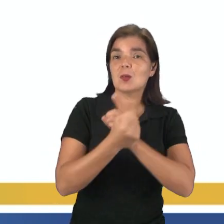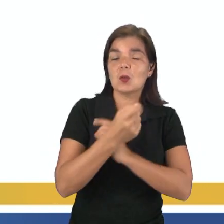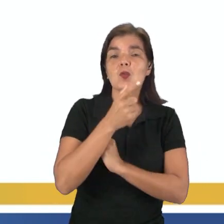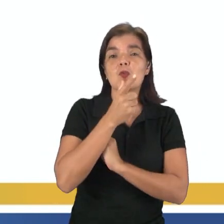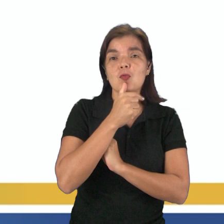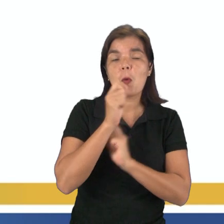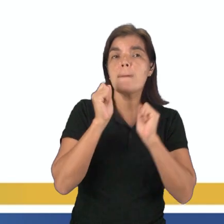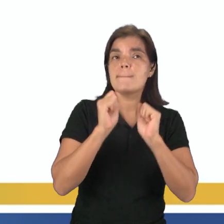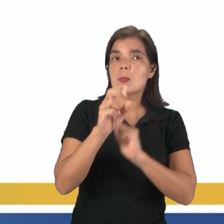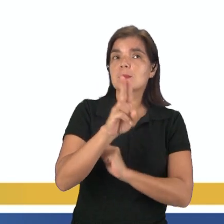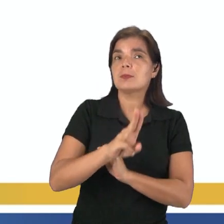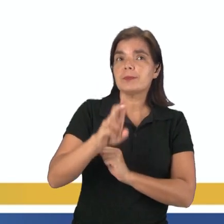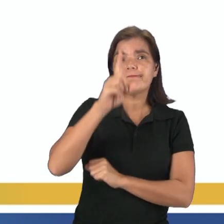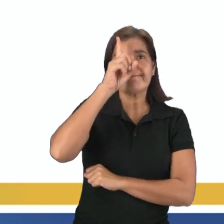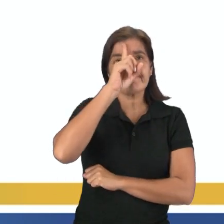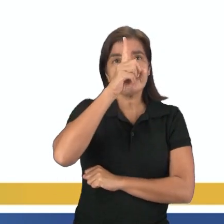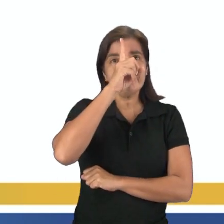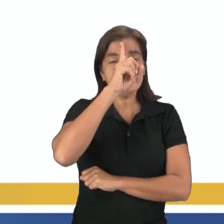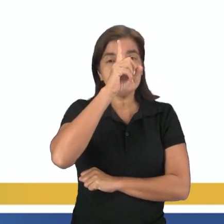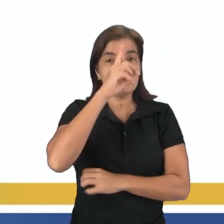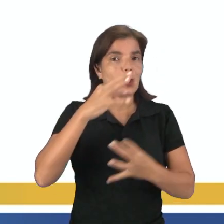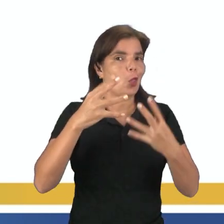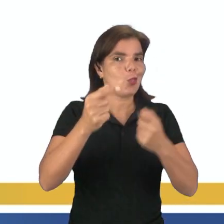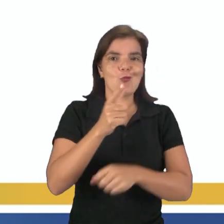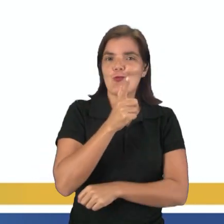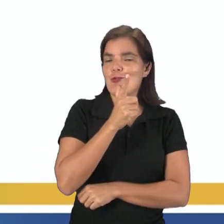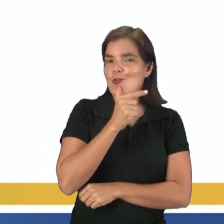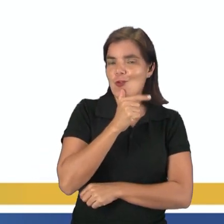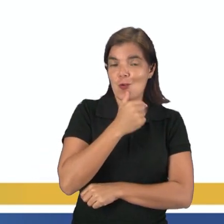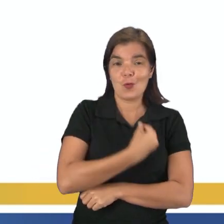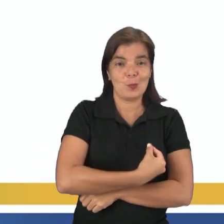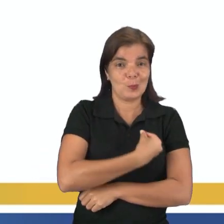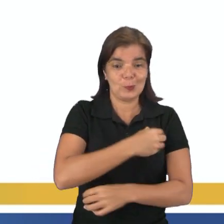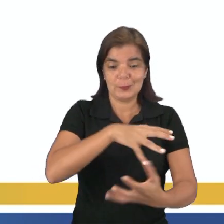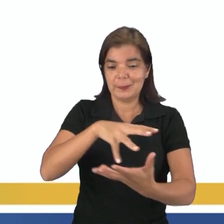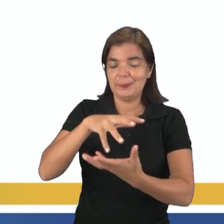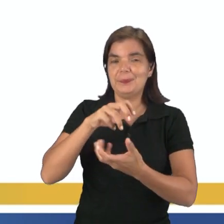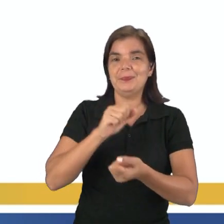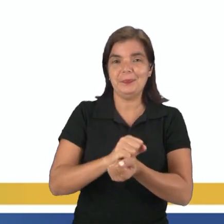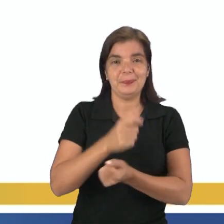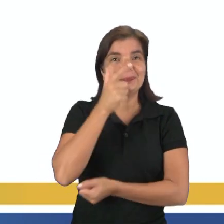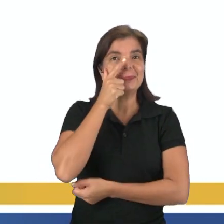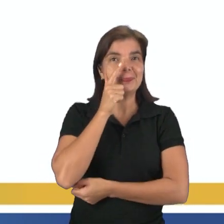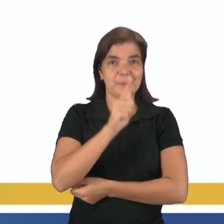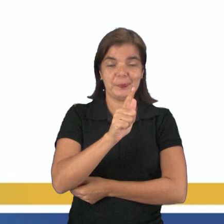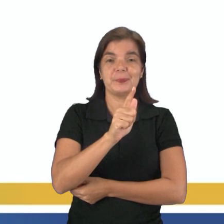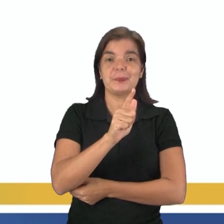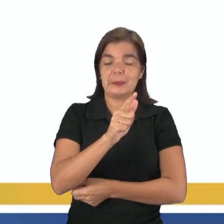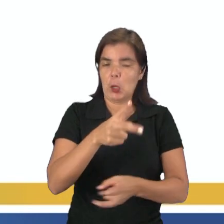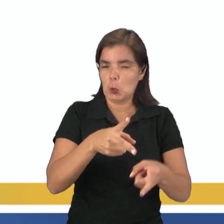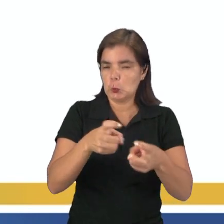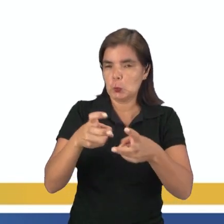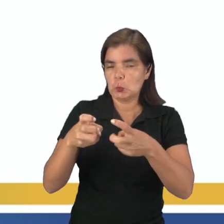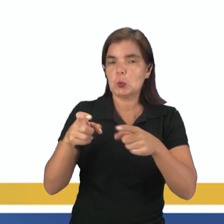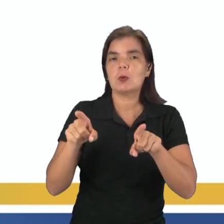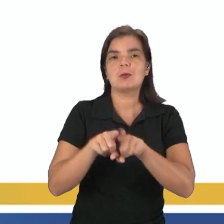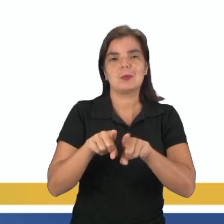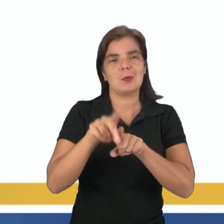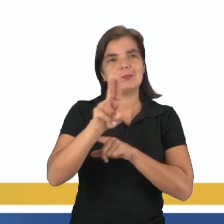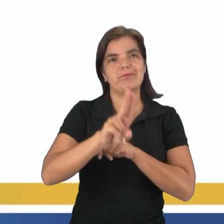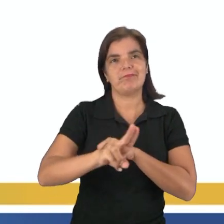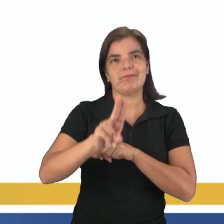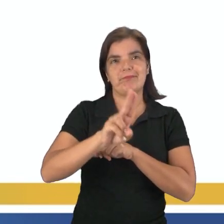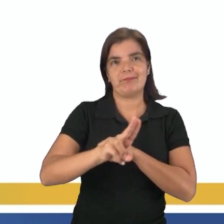água que a gente pode usar no nosso dia a dia. Nem toda água contida no planeta, né, consegue ser explorada e consequentemente